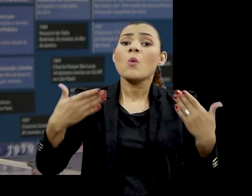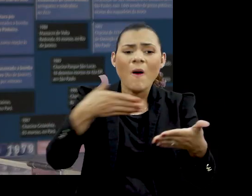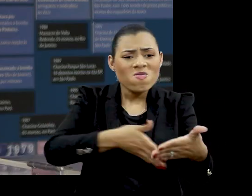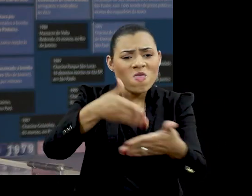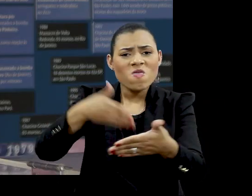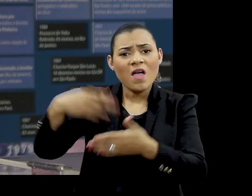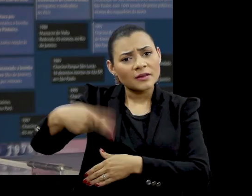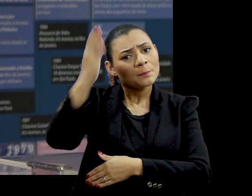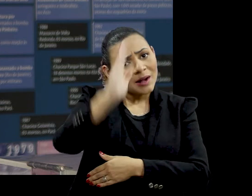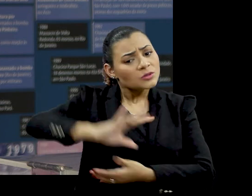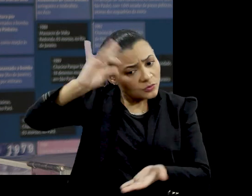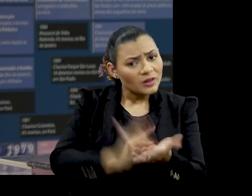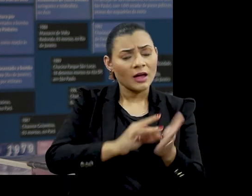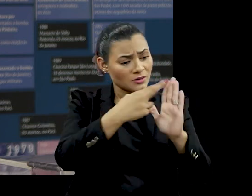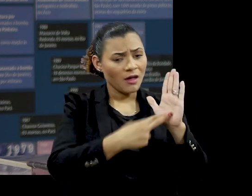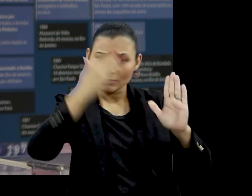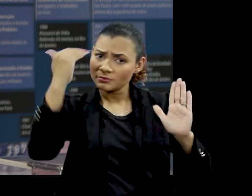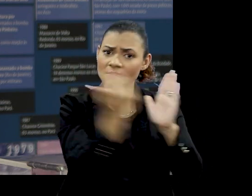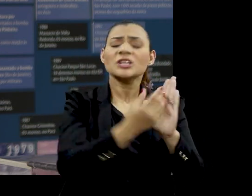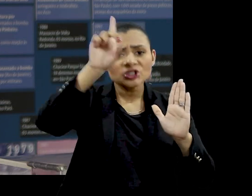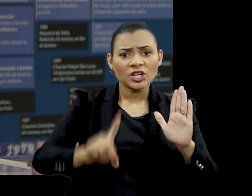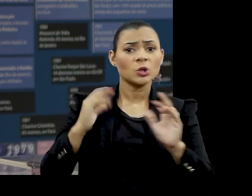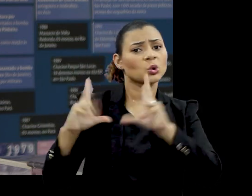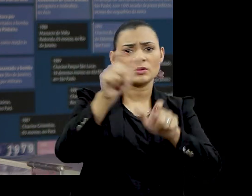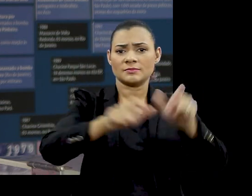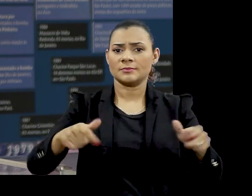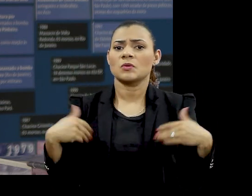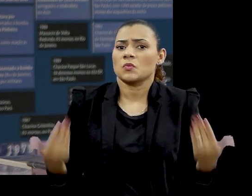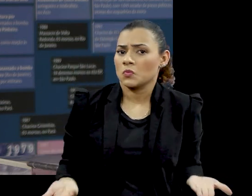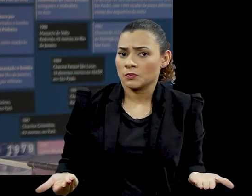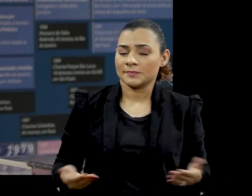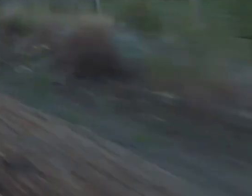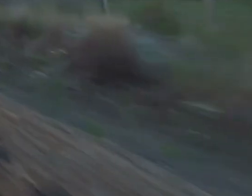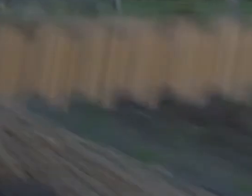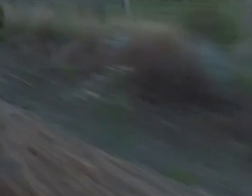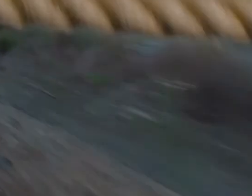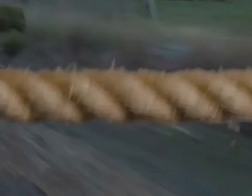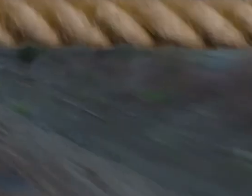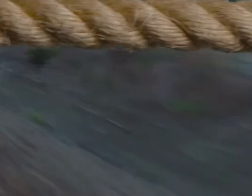Quais os obstáculos do Brasil Para a execução plena dos direitos de todos os indivíduos?